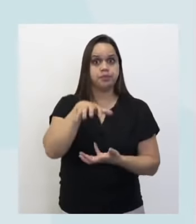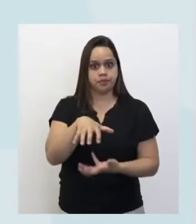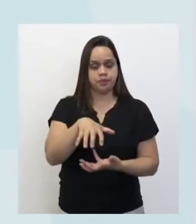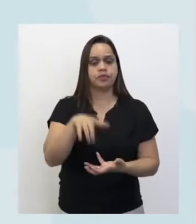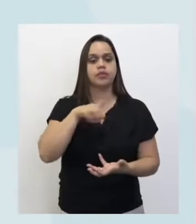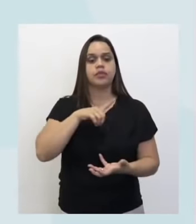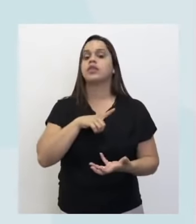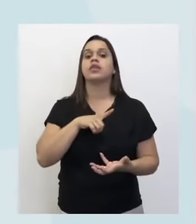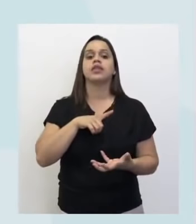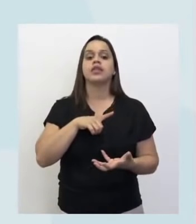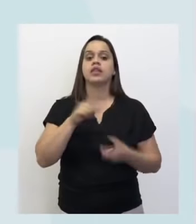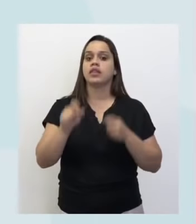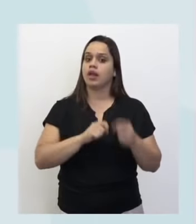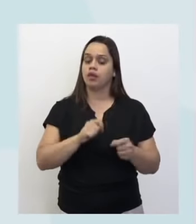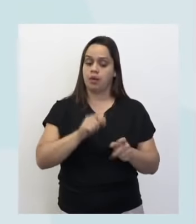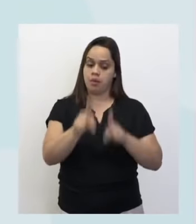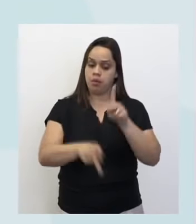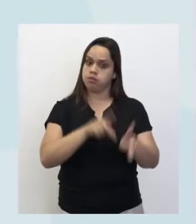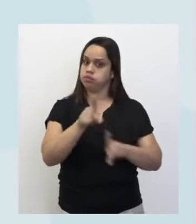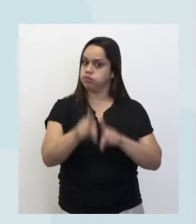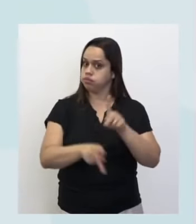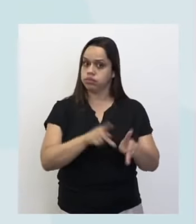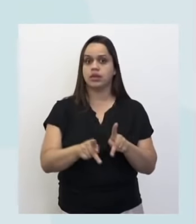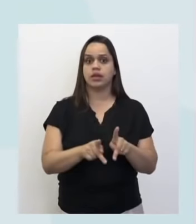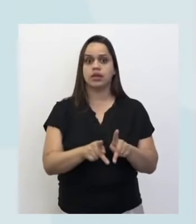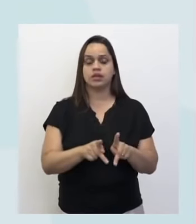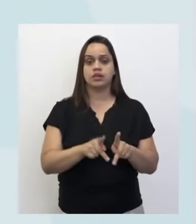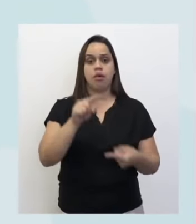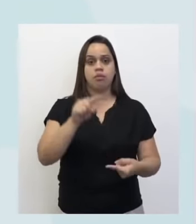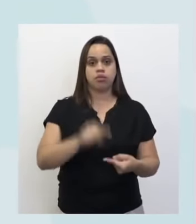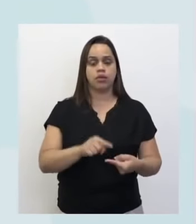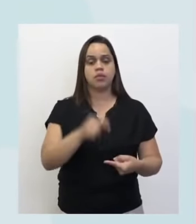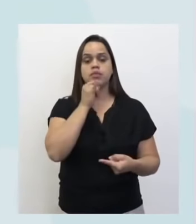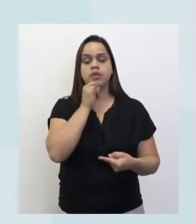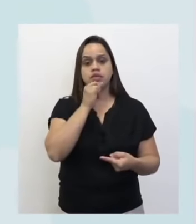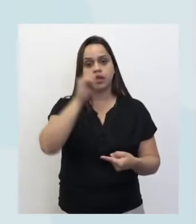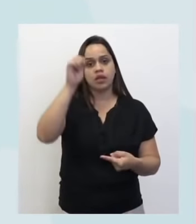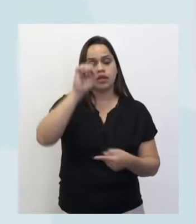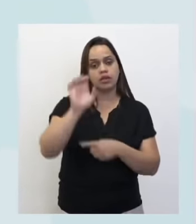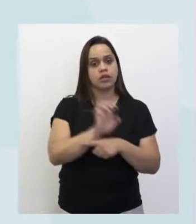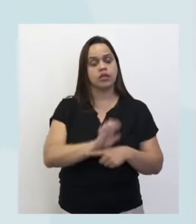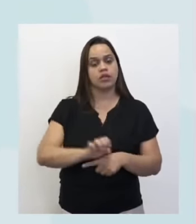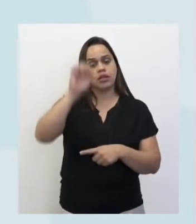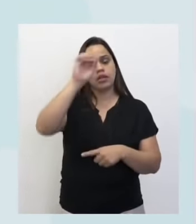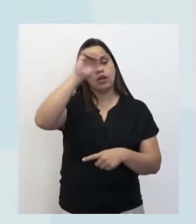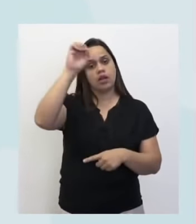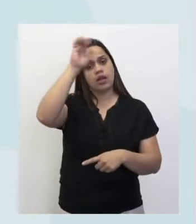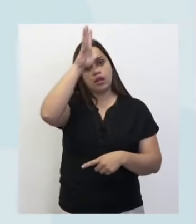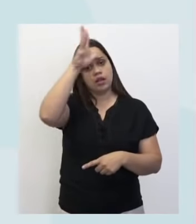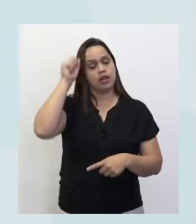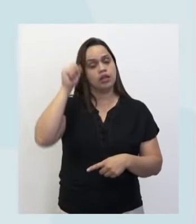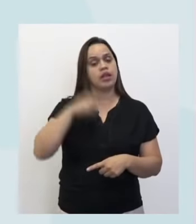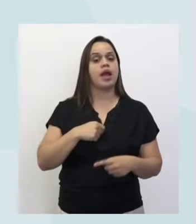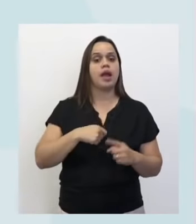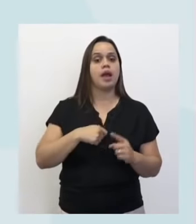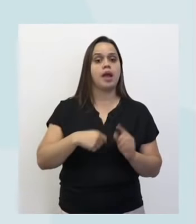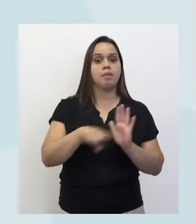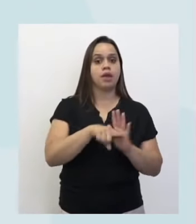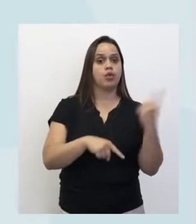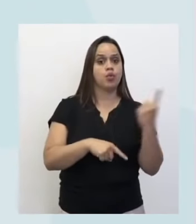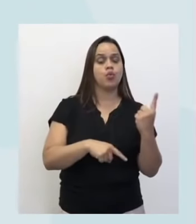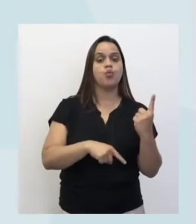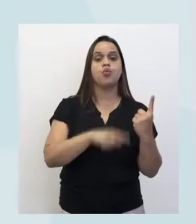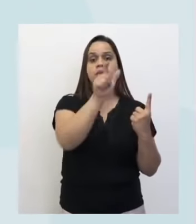densidade baixa de população, por exemplo, no estado do Amazonas é menos de um habitante por quilômetro quadrado, mas como tem aí,